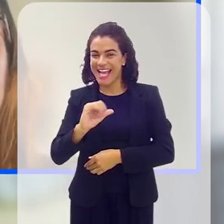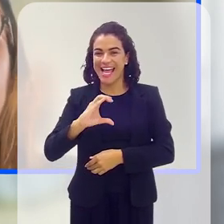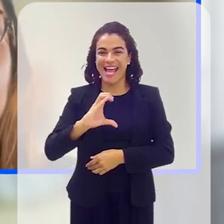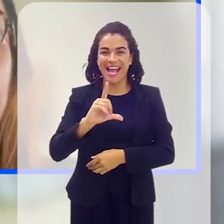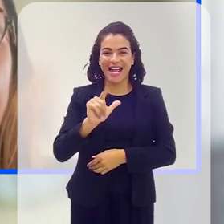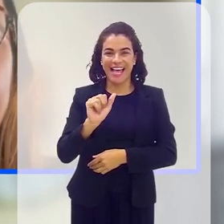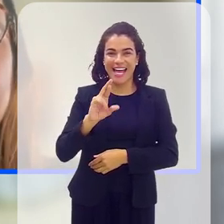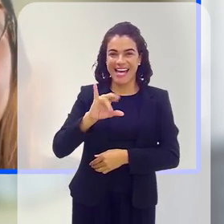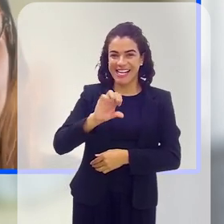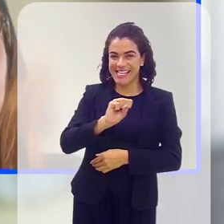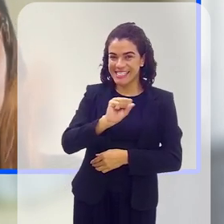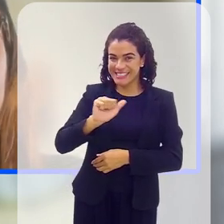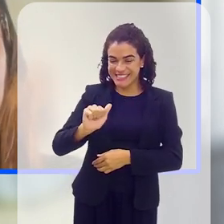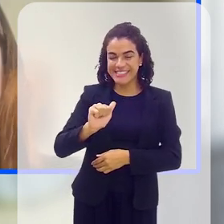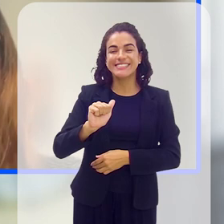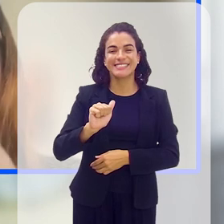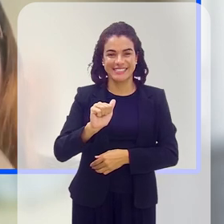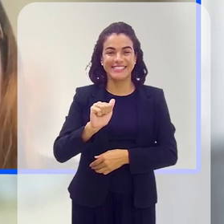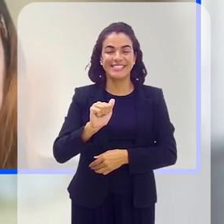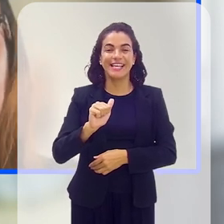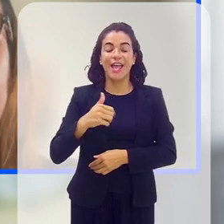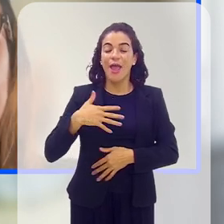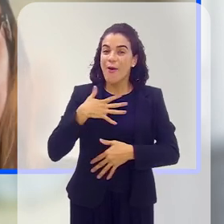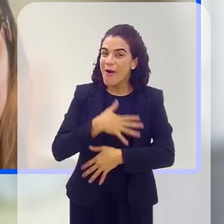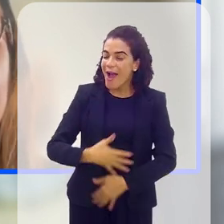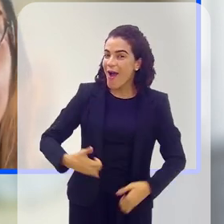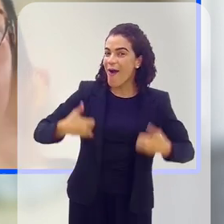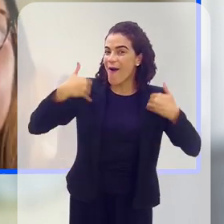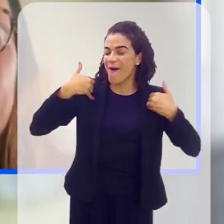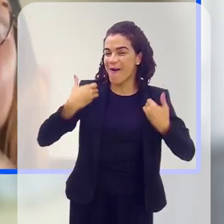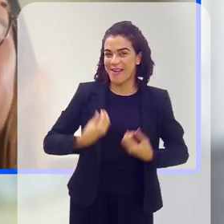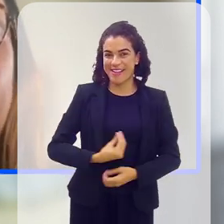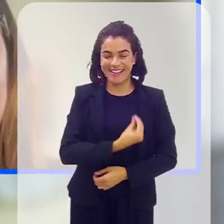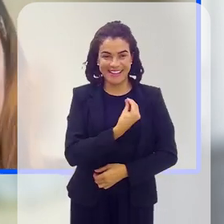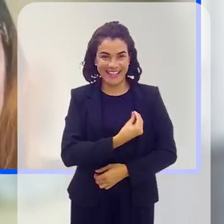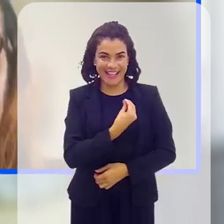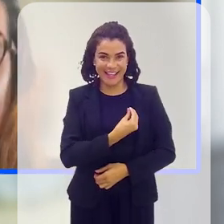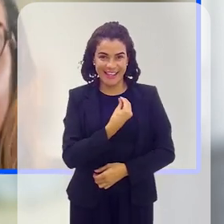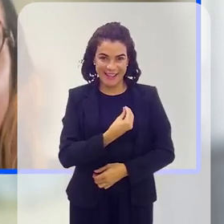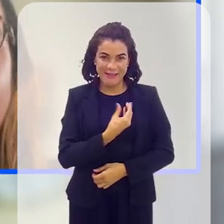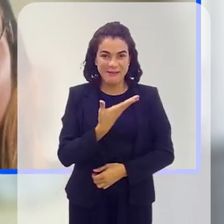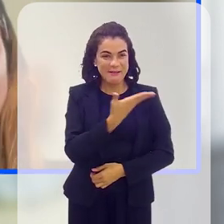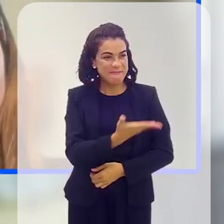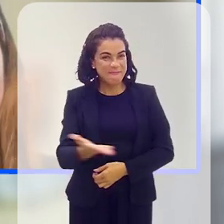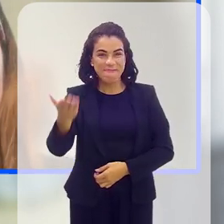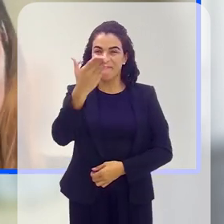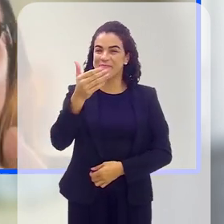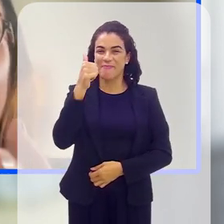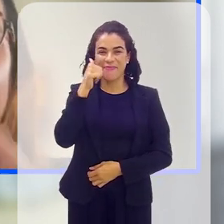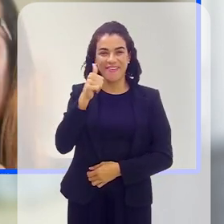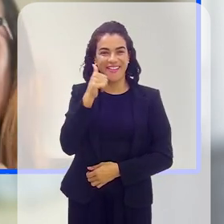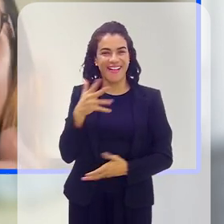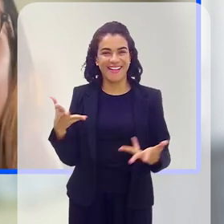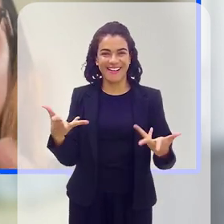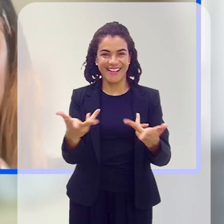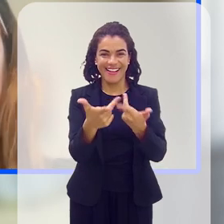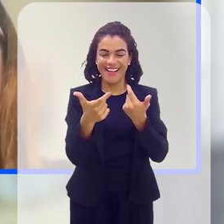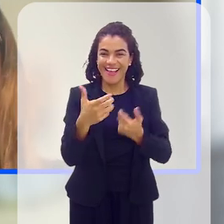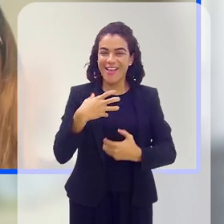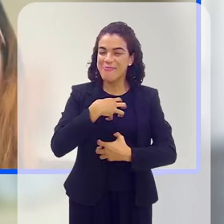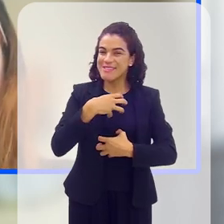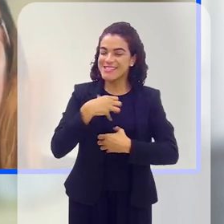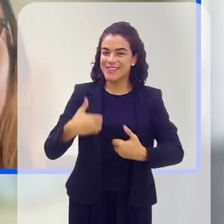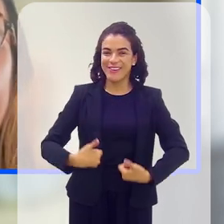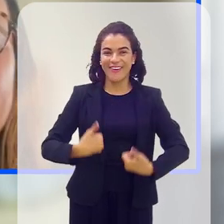a Juliana, as demais. É uma honra estar aqui presente diante de tantas mulheres maravilhosas, né? Eu me sinto extremamente